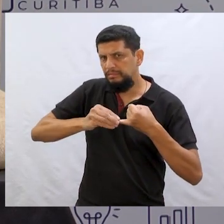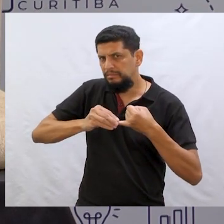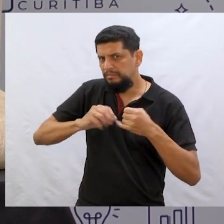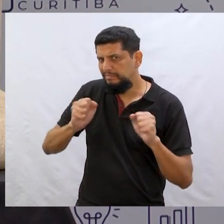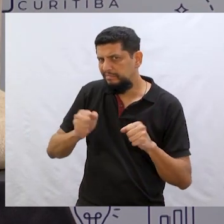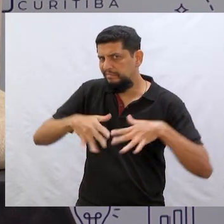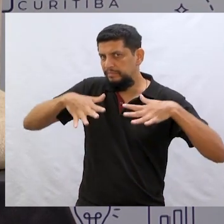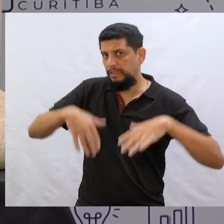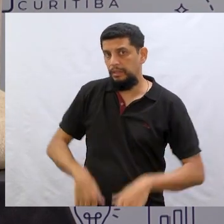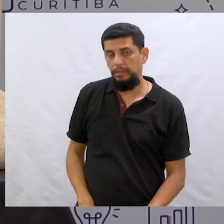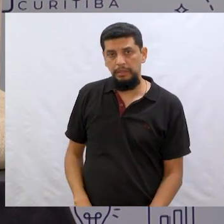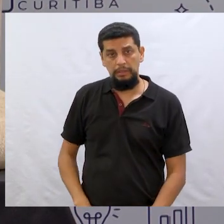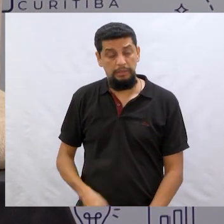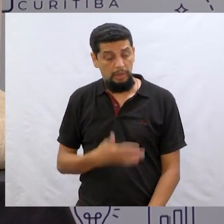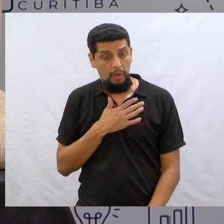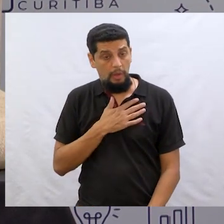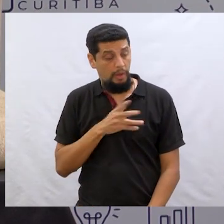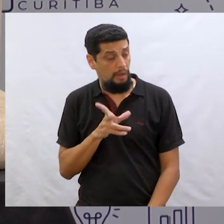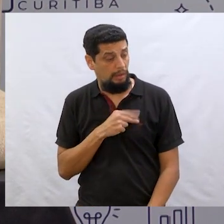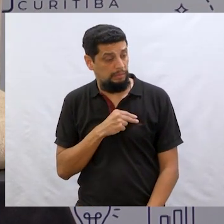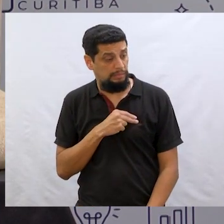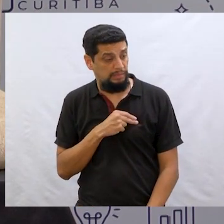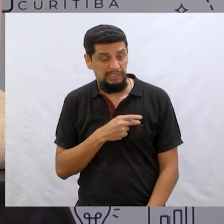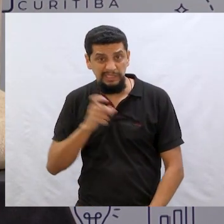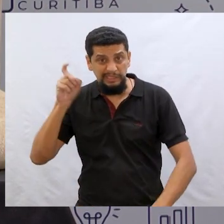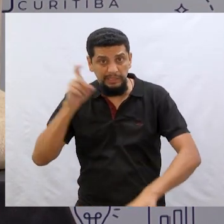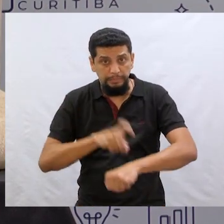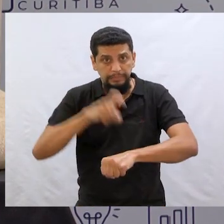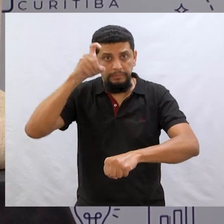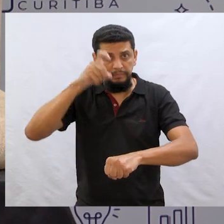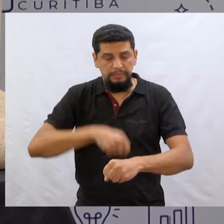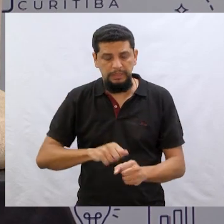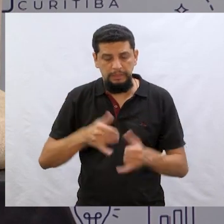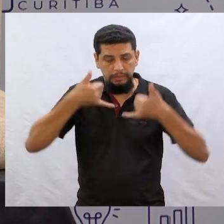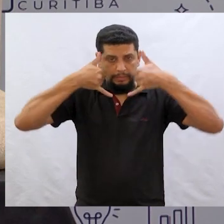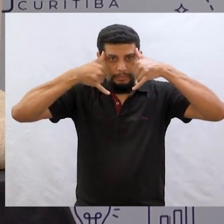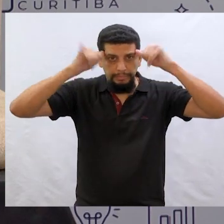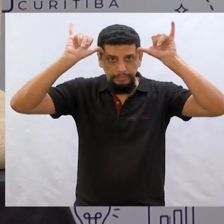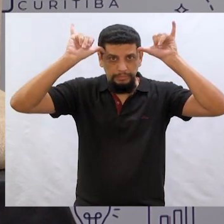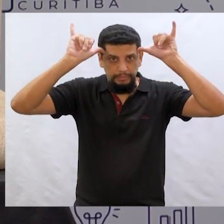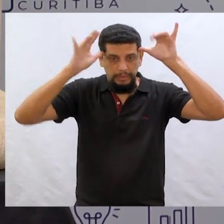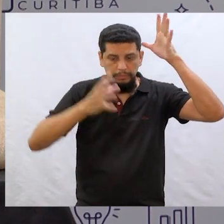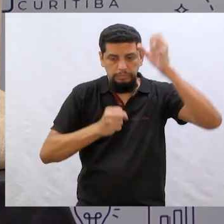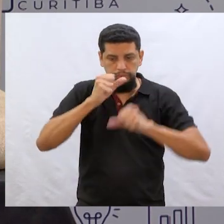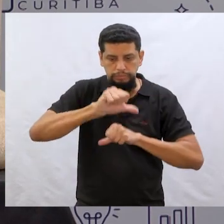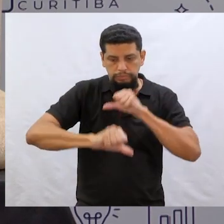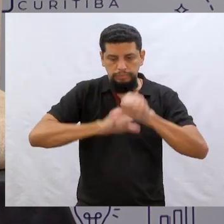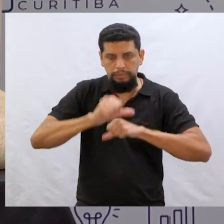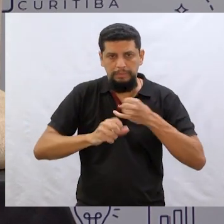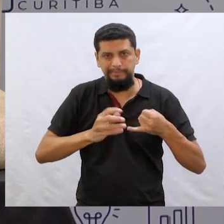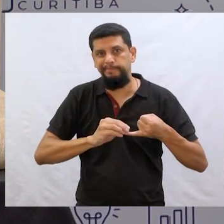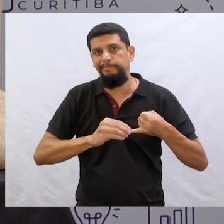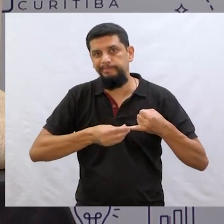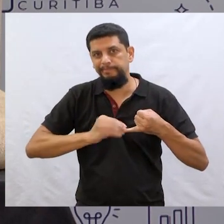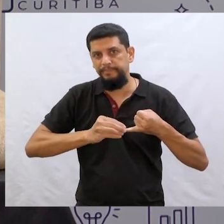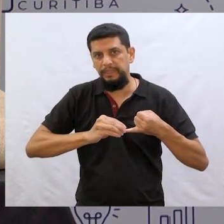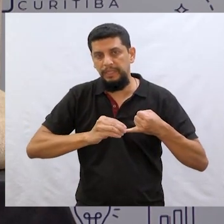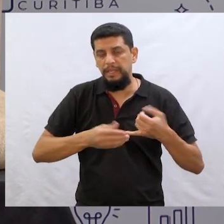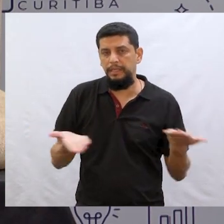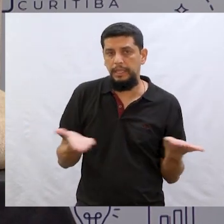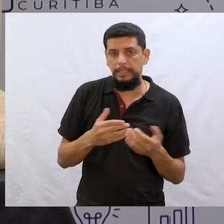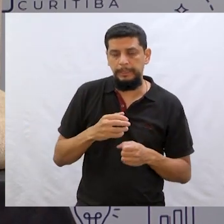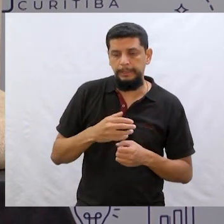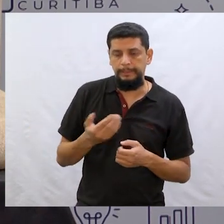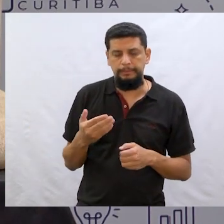mágicos. João não resistiu. Na mesma hora entregou a vaquinha e ficou com os feijões. Nesse momento então